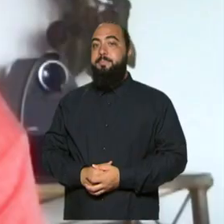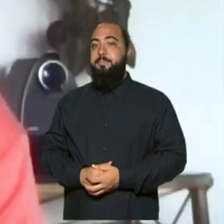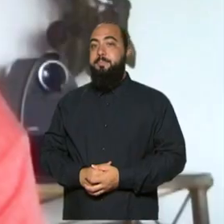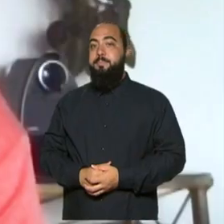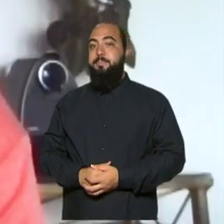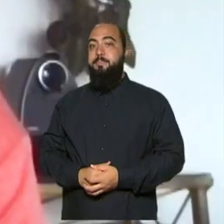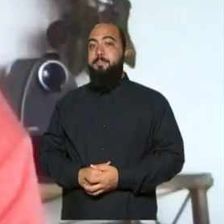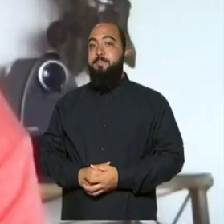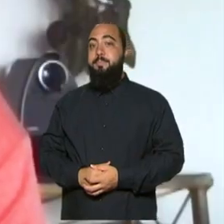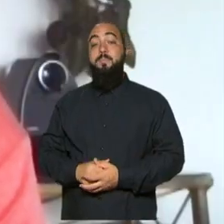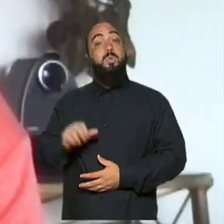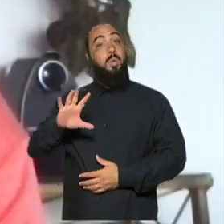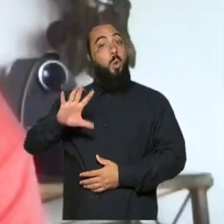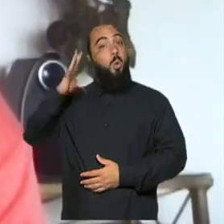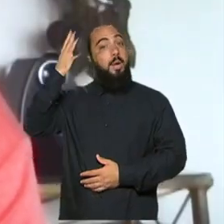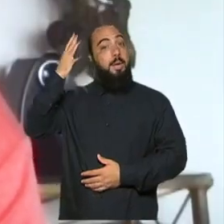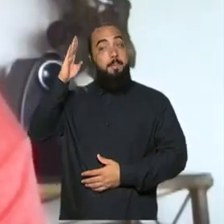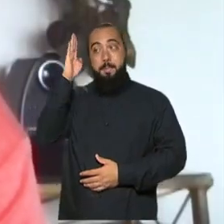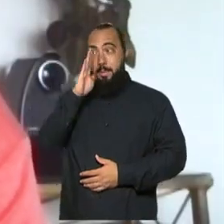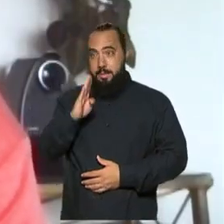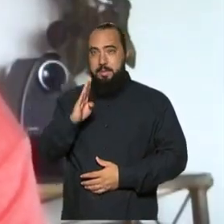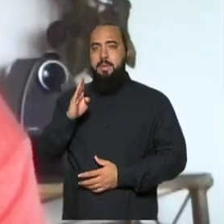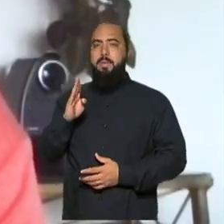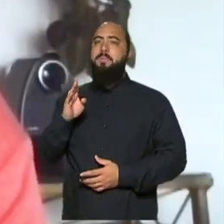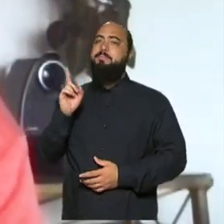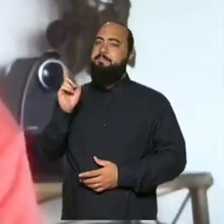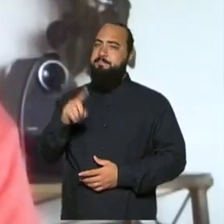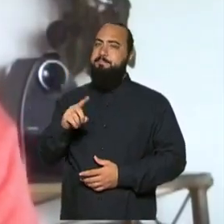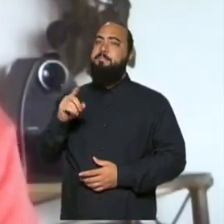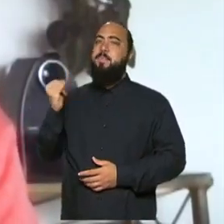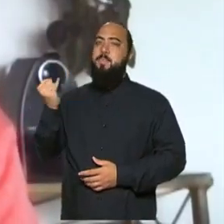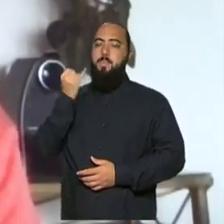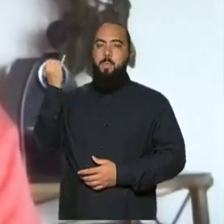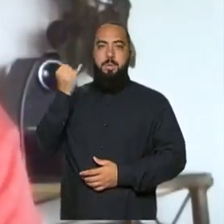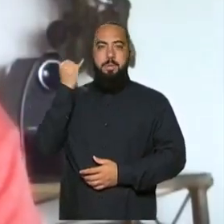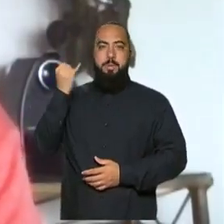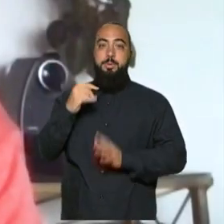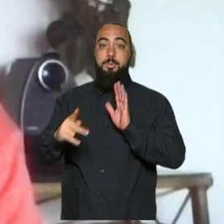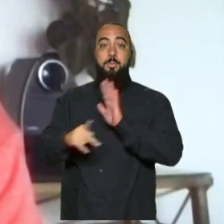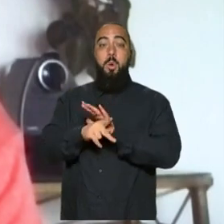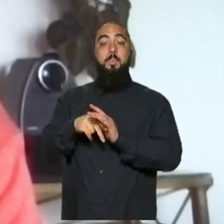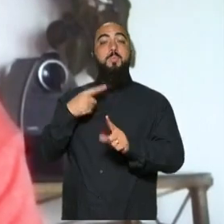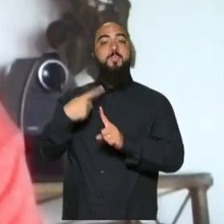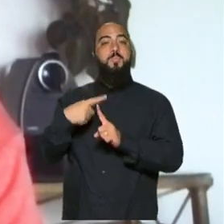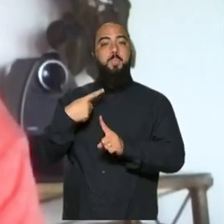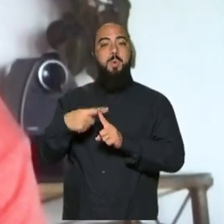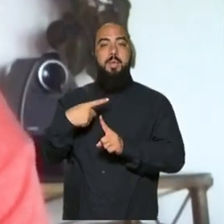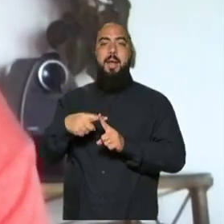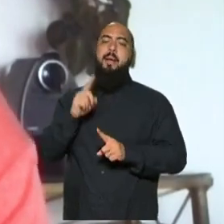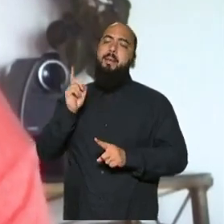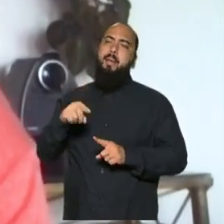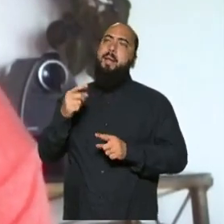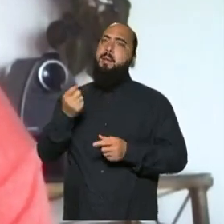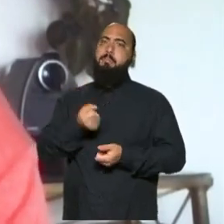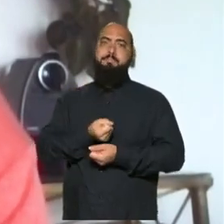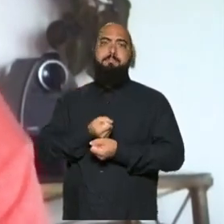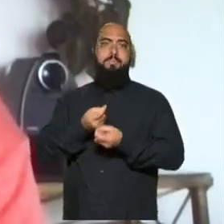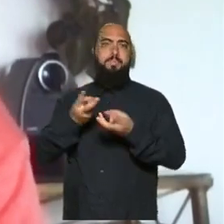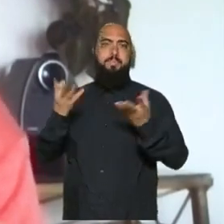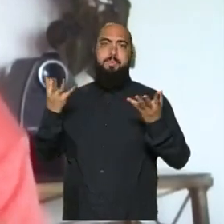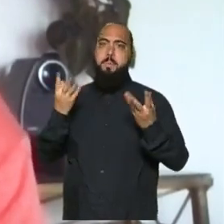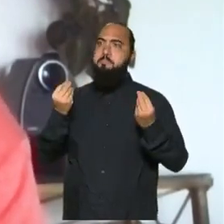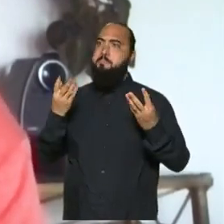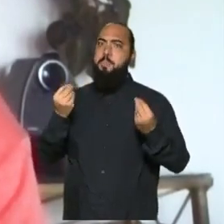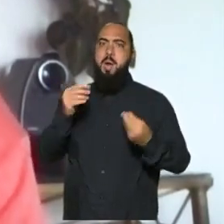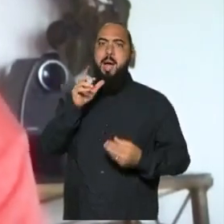No clima brasileiro eles são extremamente importantes porque é uma quantidade imensa de água